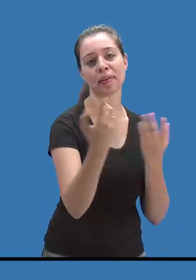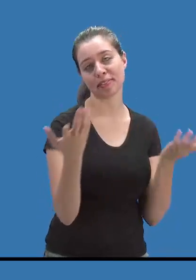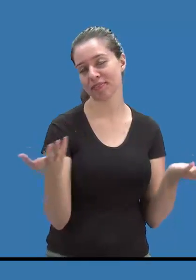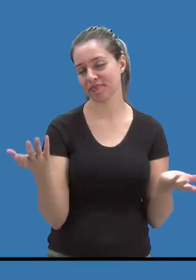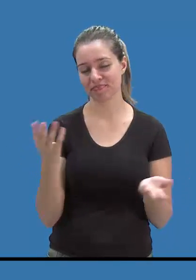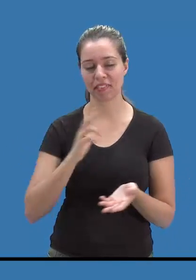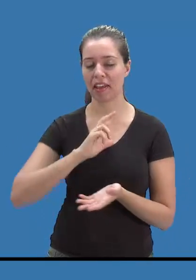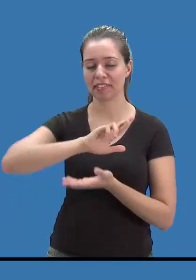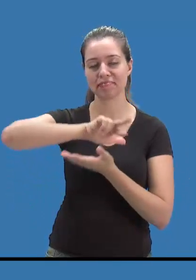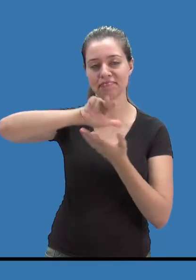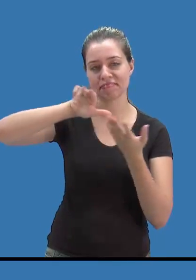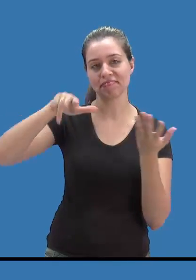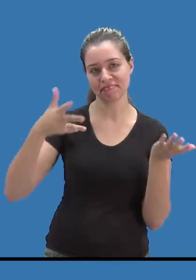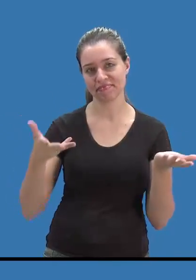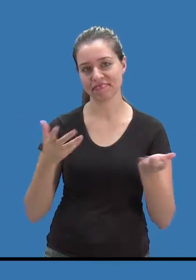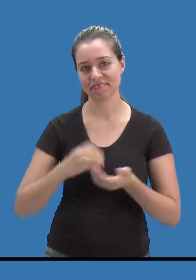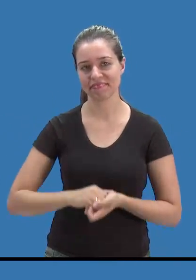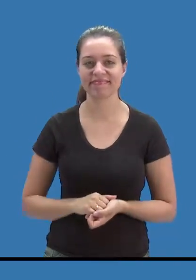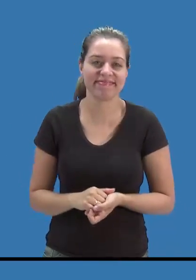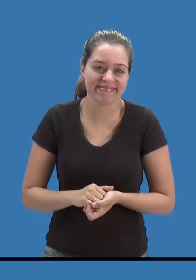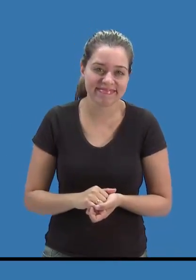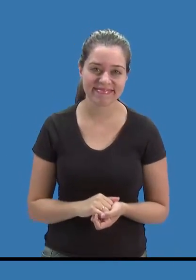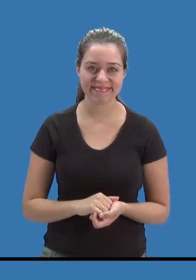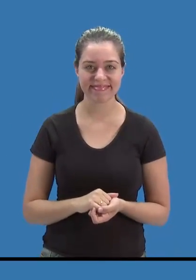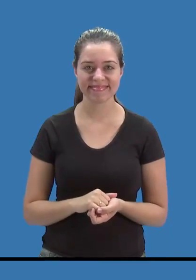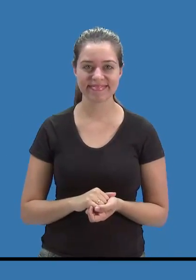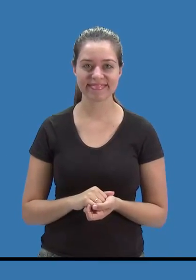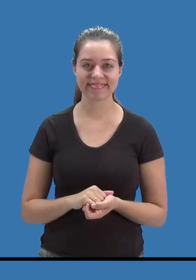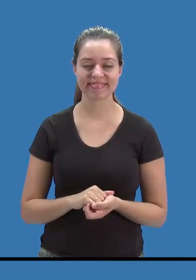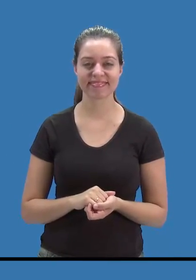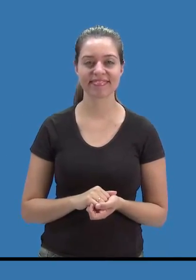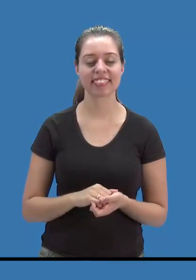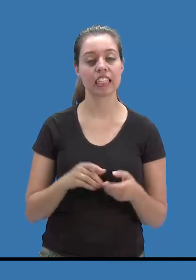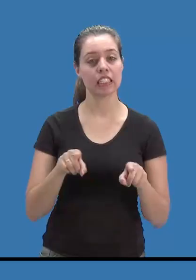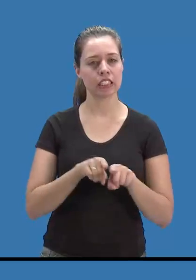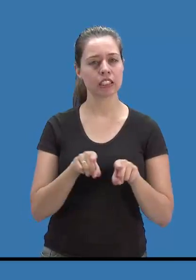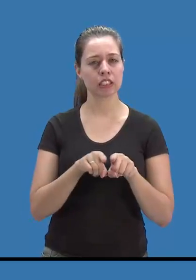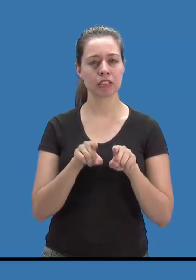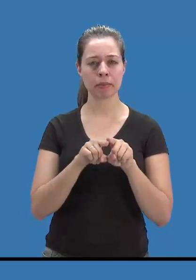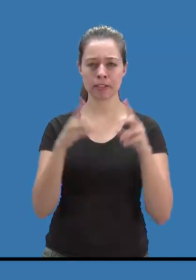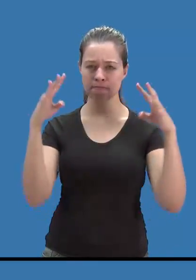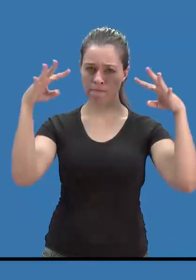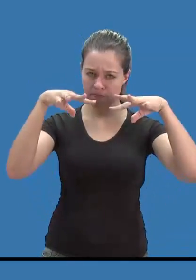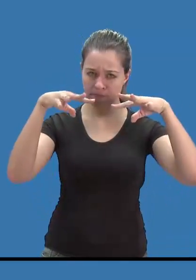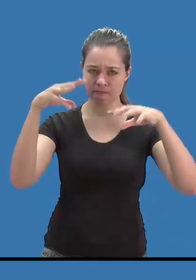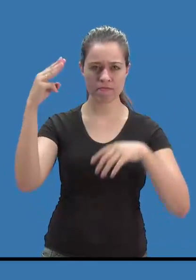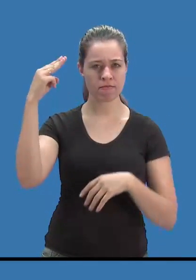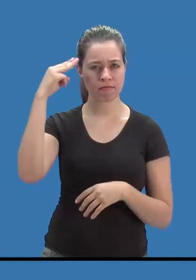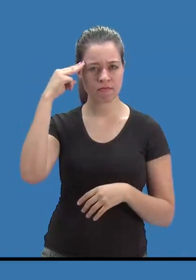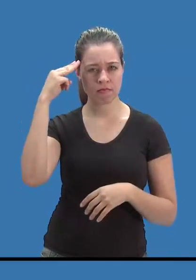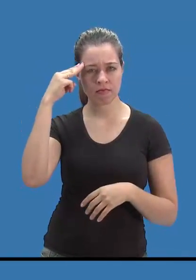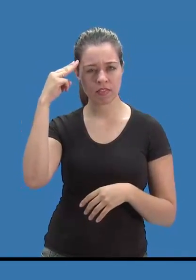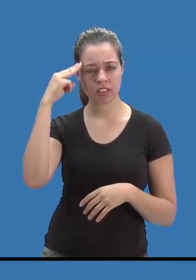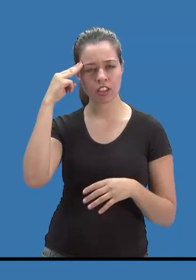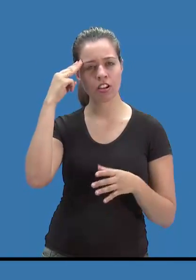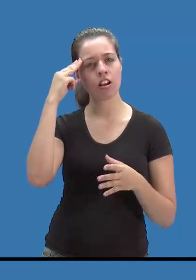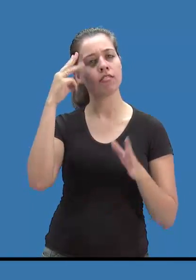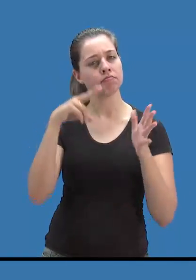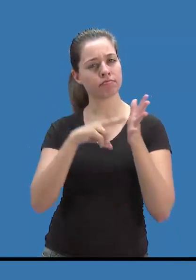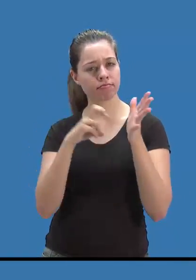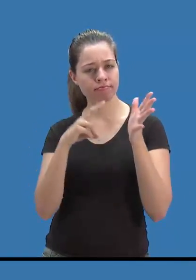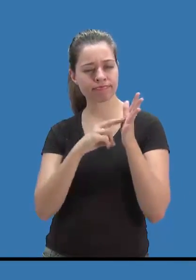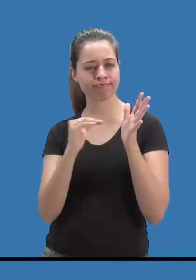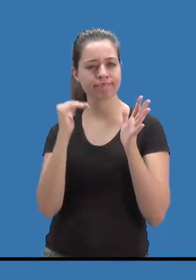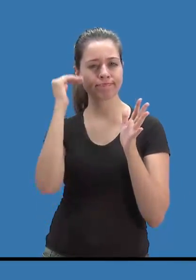Vivacidade mental, concentração, vocabulário avançado, criatividade acentuada. Essas são algumas das